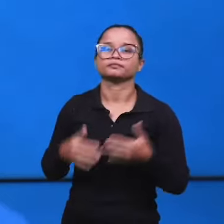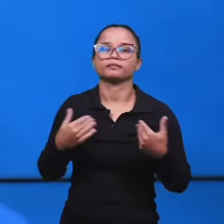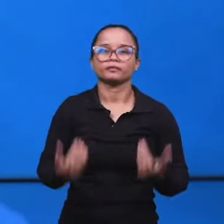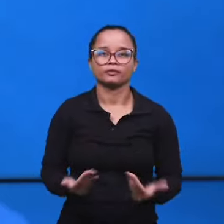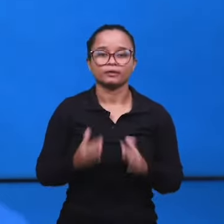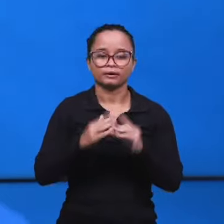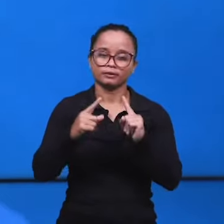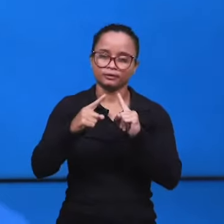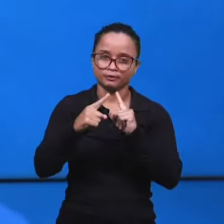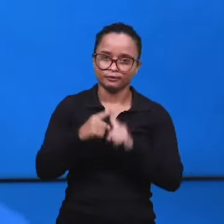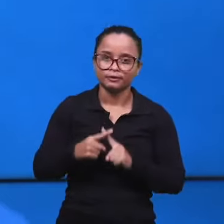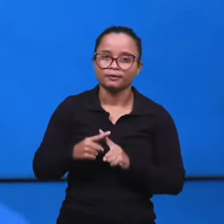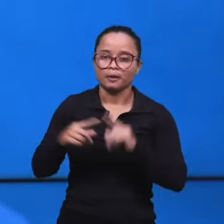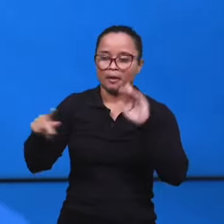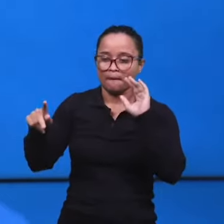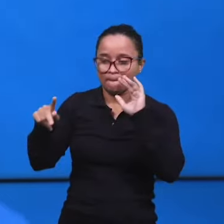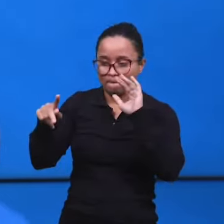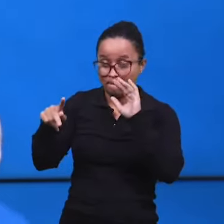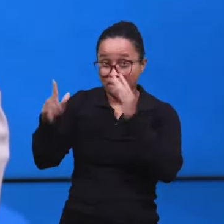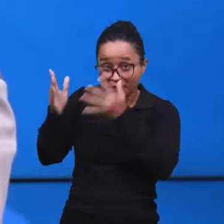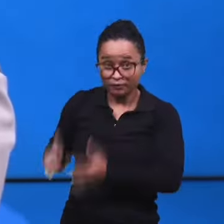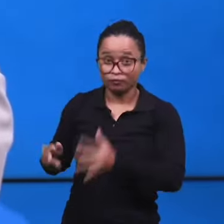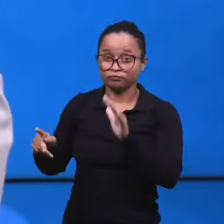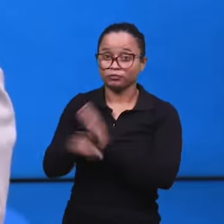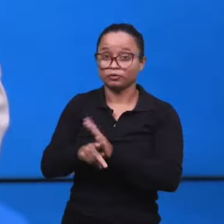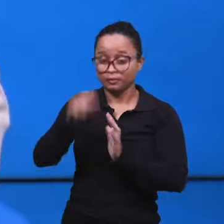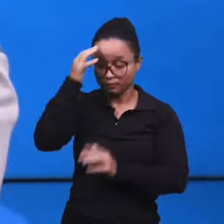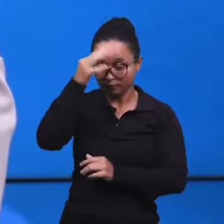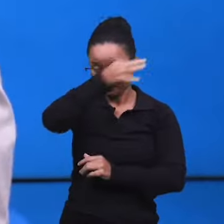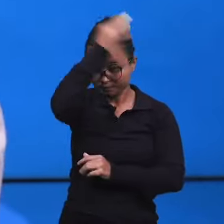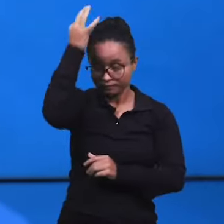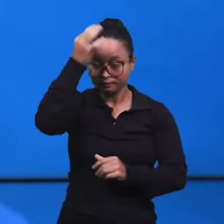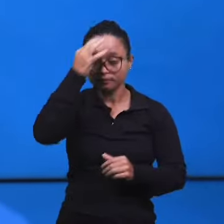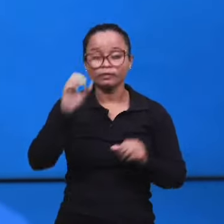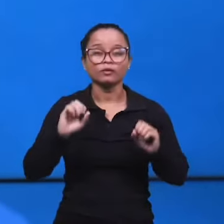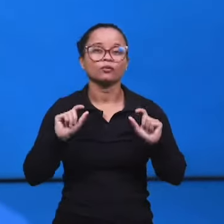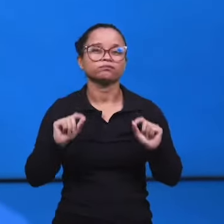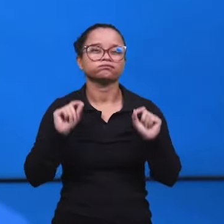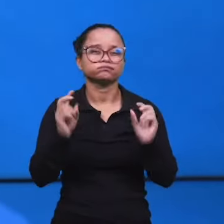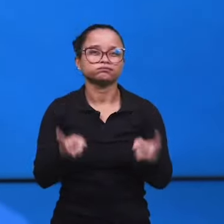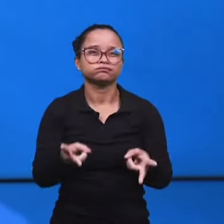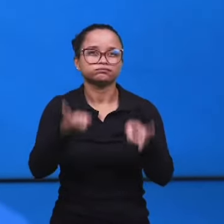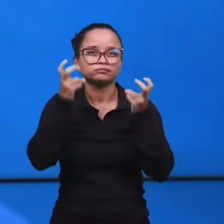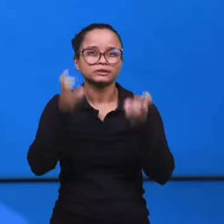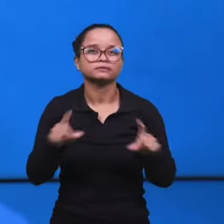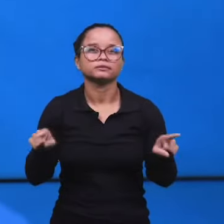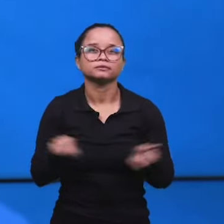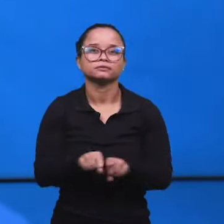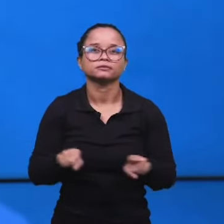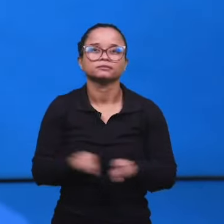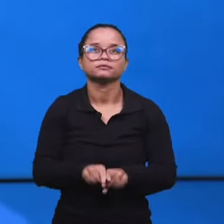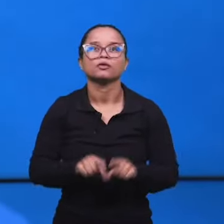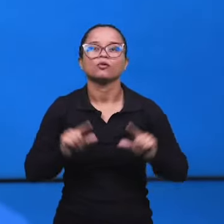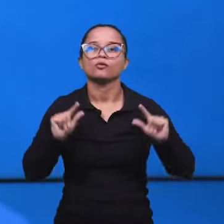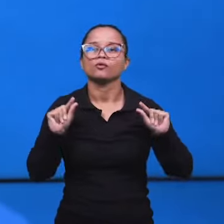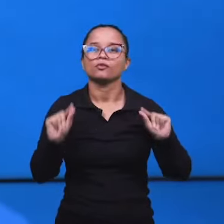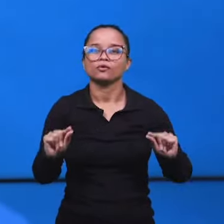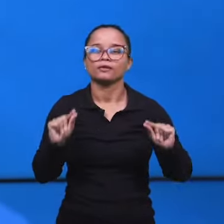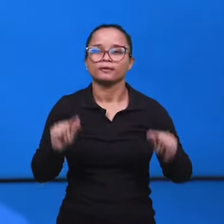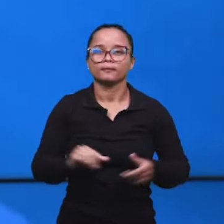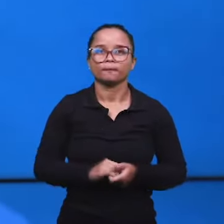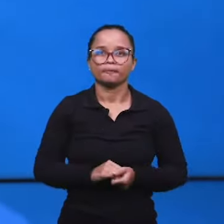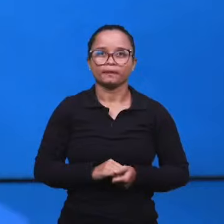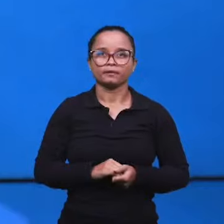é essa vinha que pertence ao Espírito Santo. E o que é notável nisso, nessa colocação sua, foi a